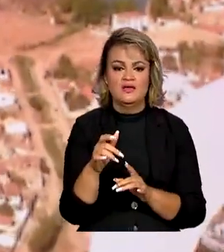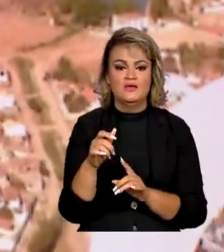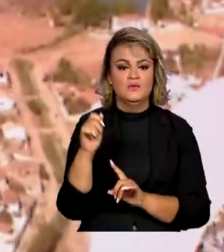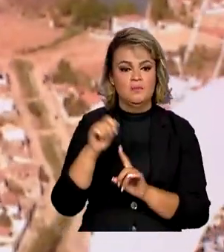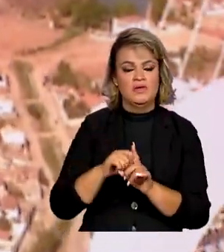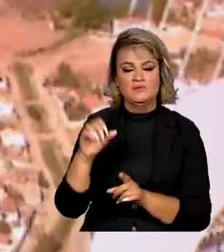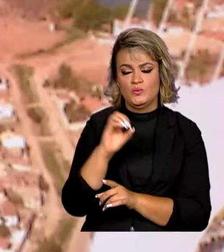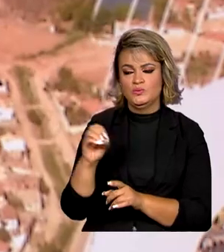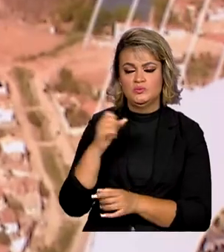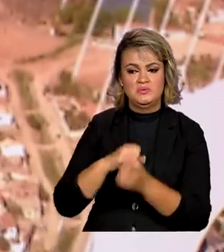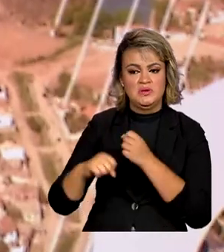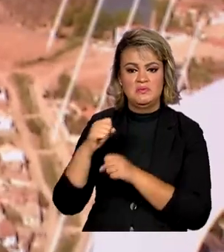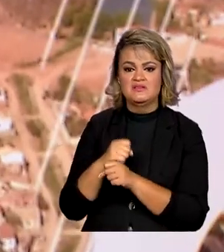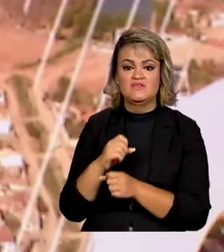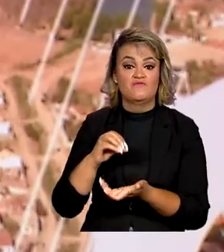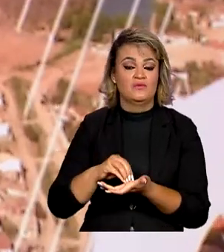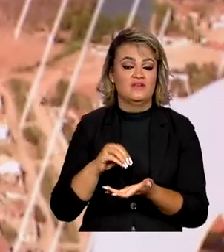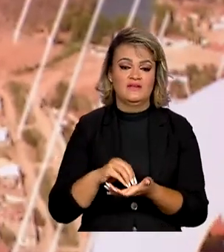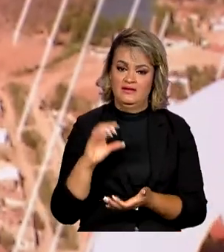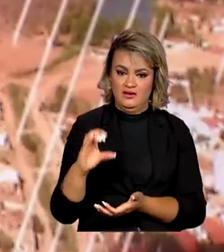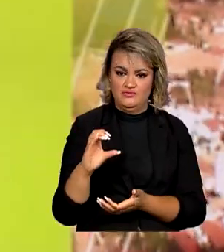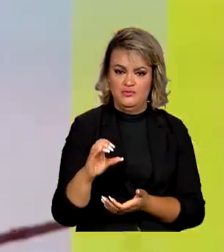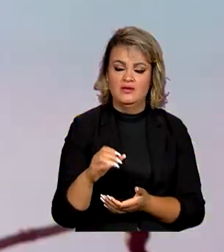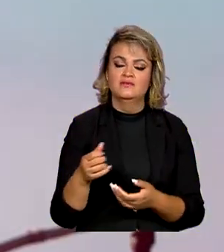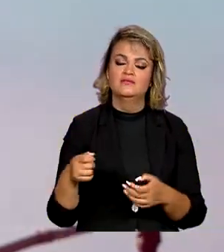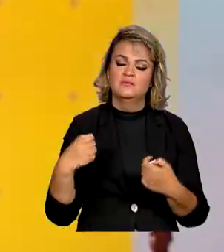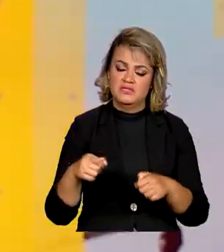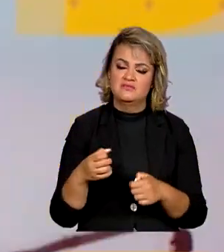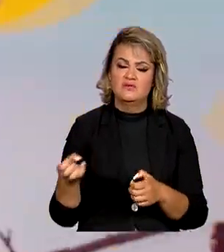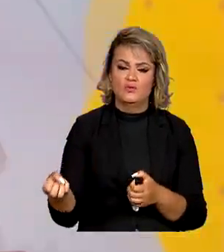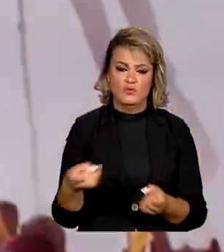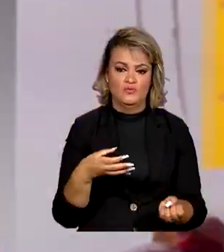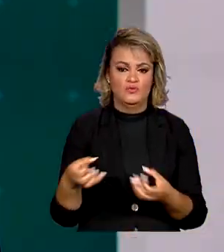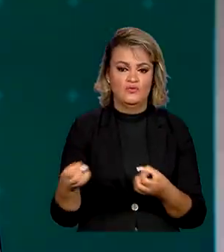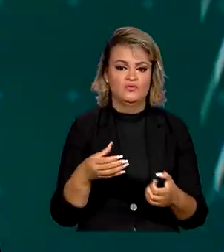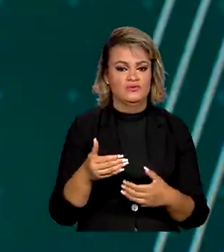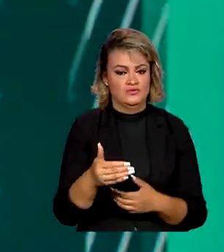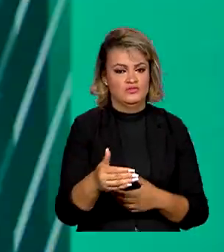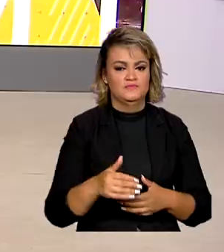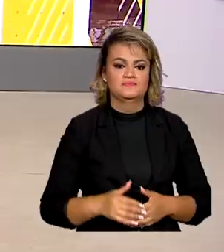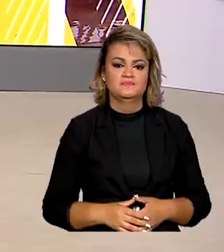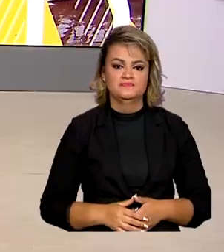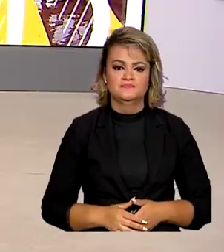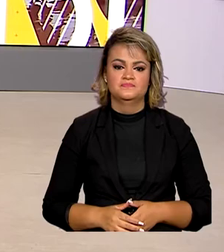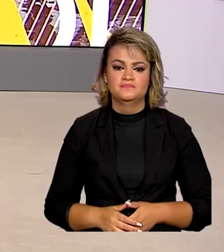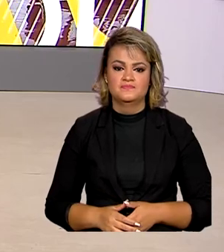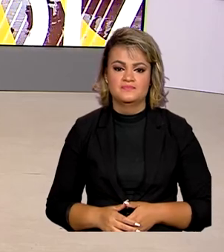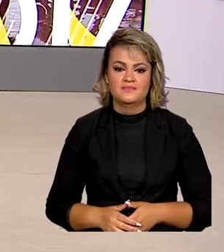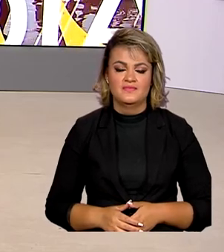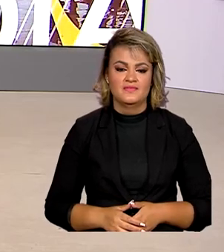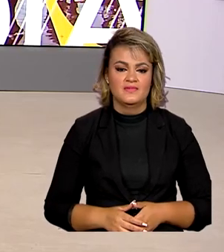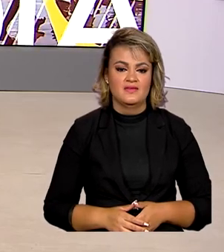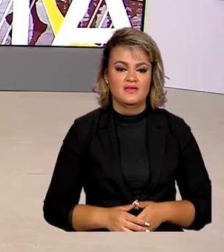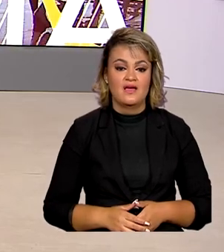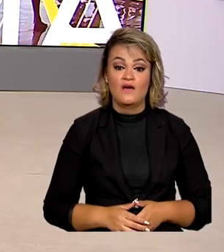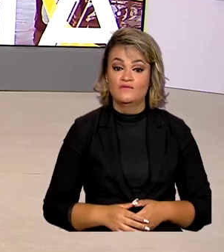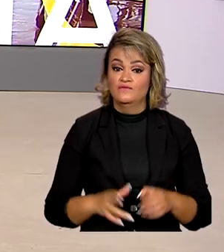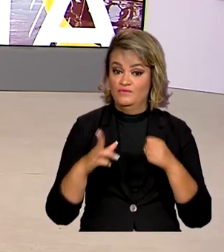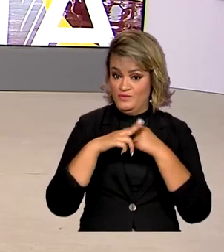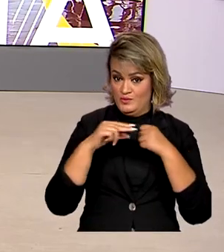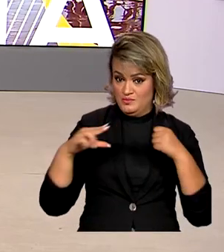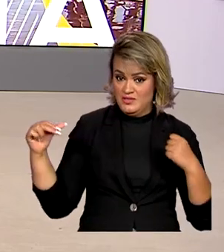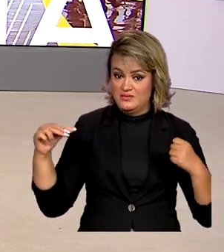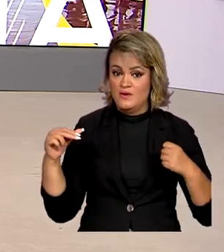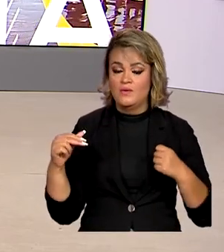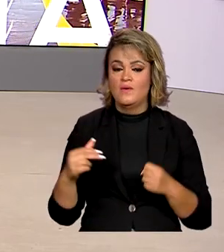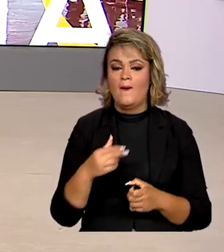oferecido crédito aos produtores. E novos financiamentos estarão disponíveis em breve. Ao programa de rádio A